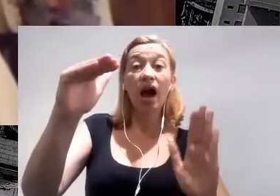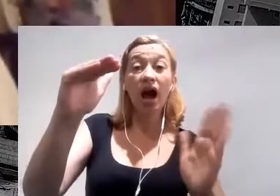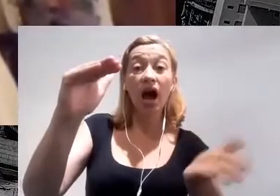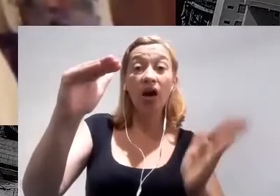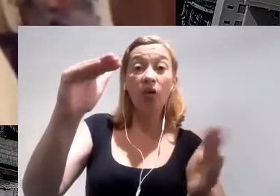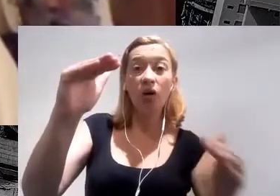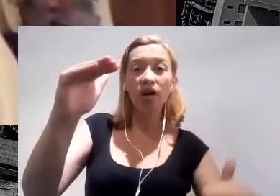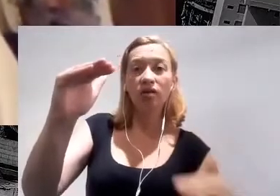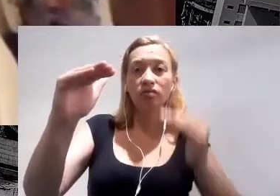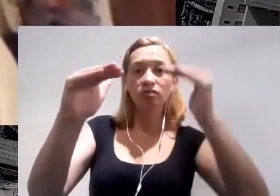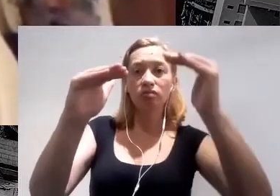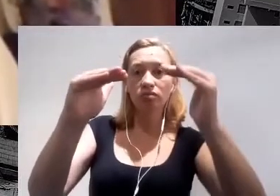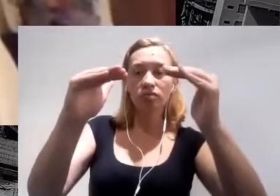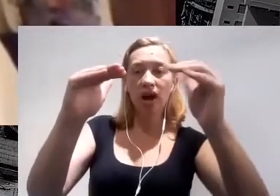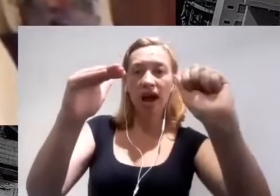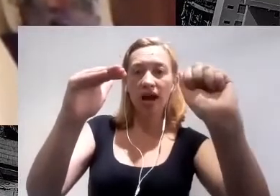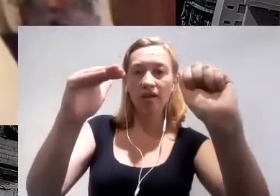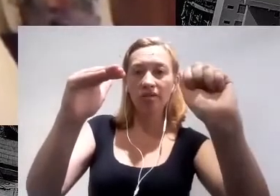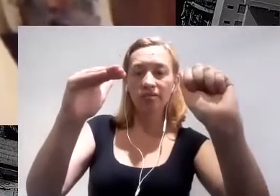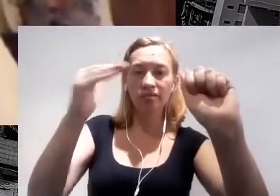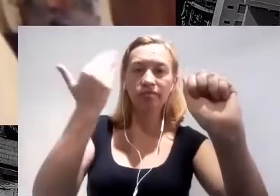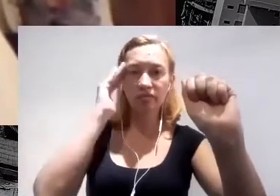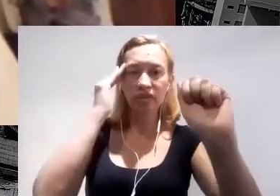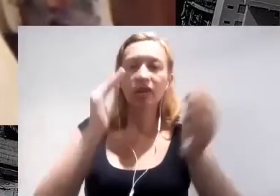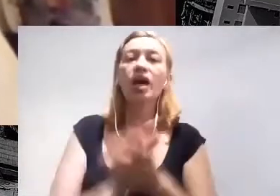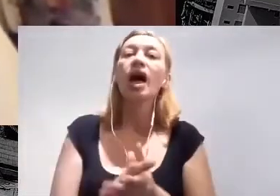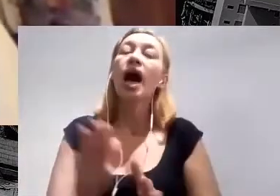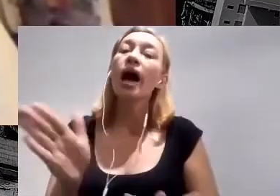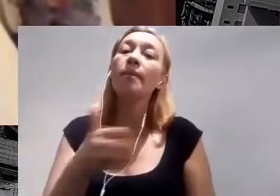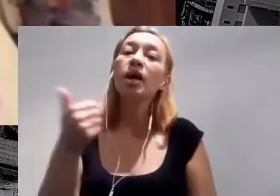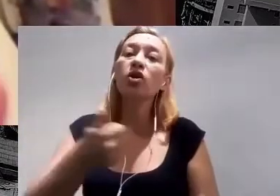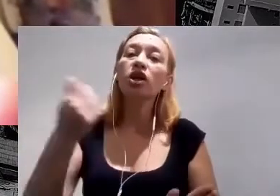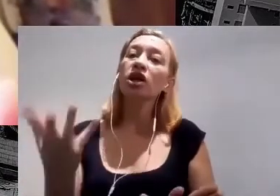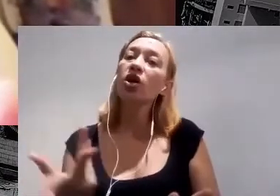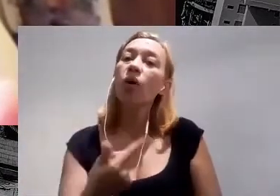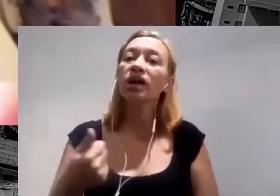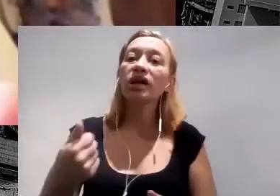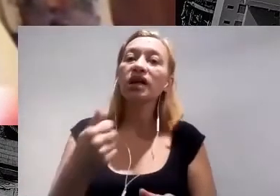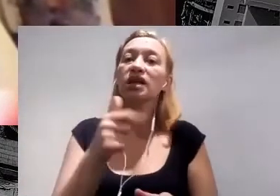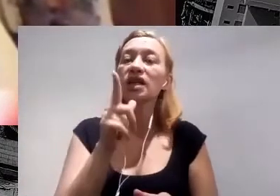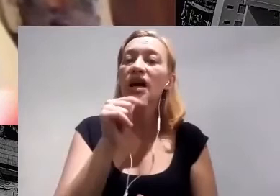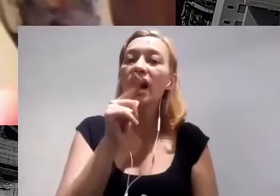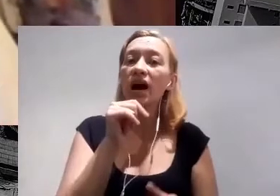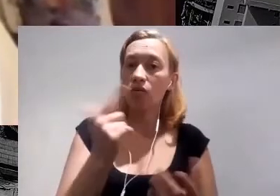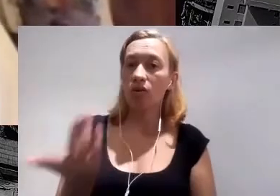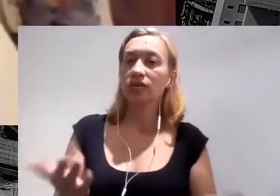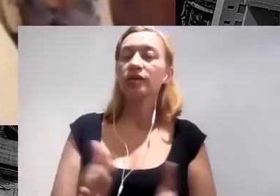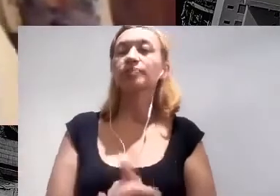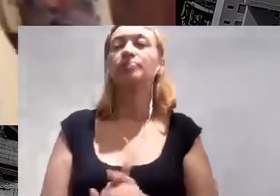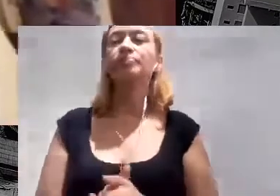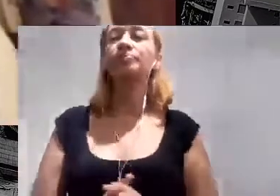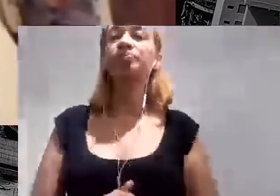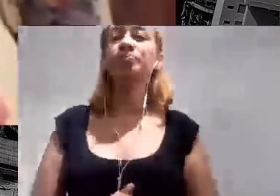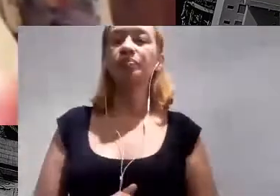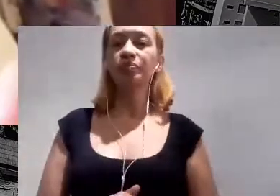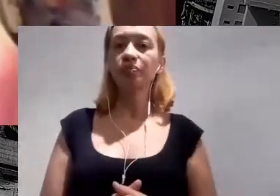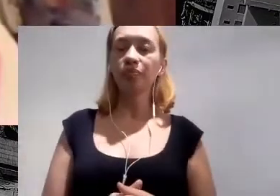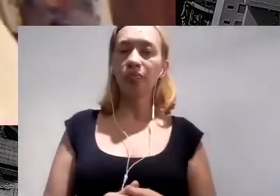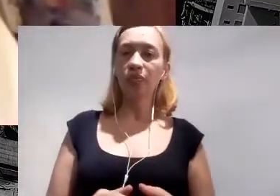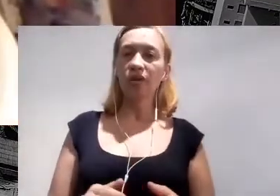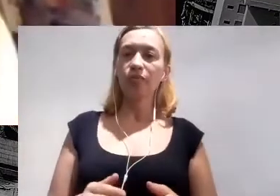seca da história. A melhoria da qualidade de água permitiu, não só a passagem por diversos